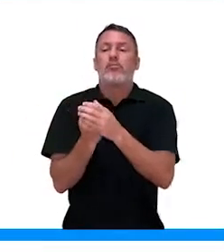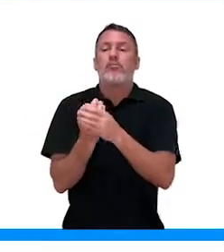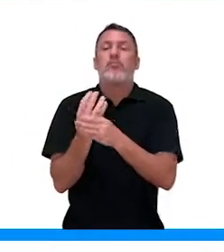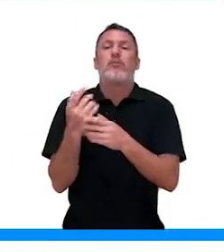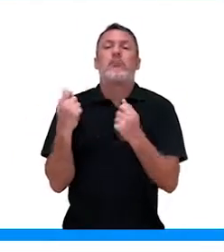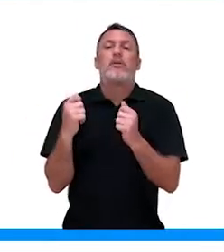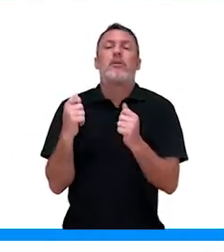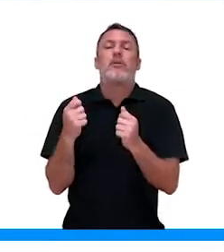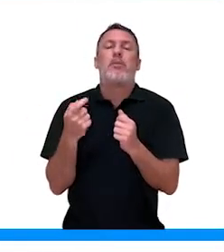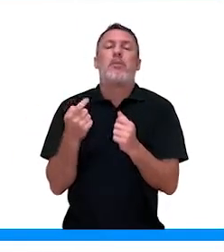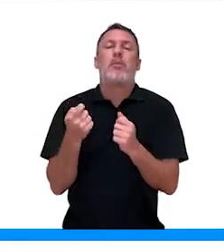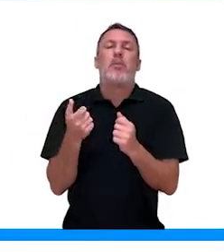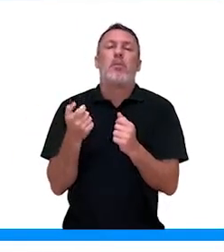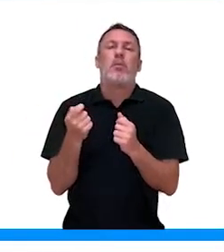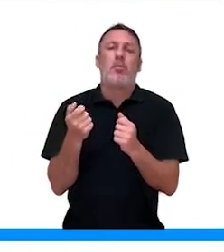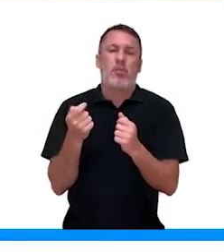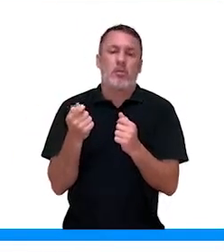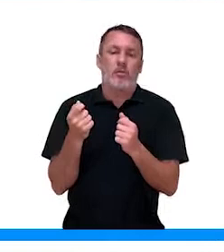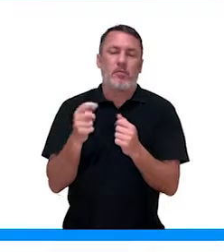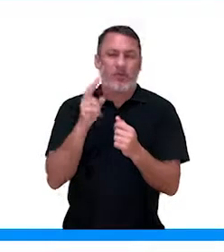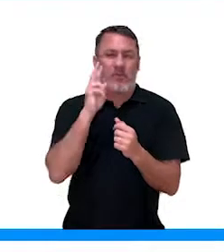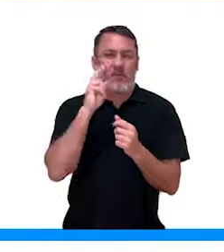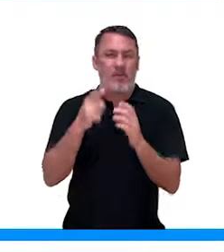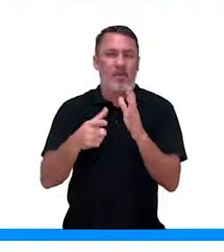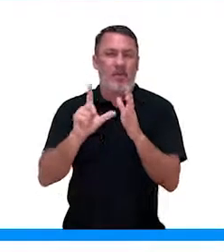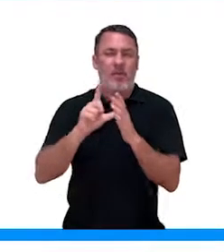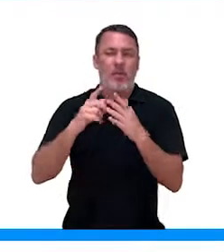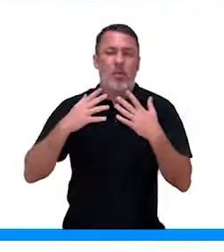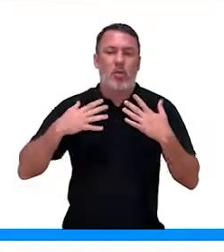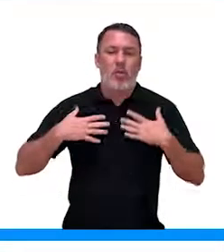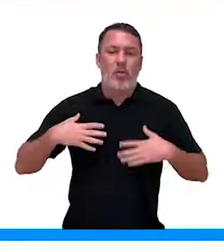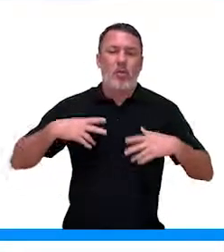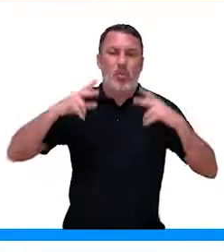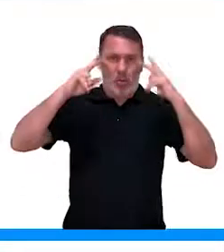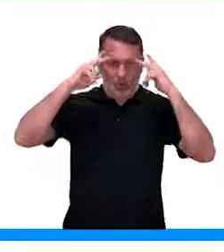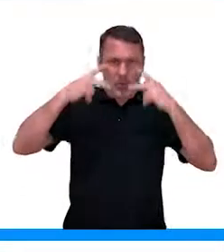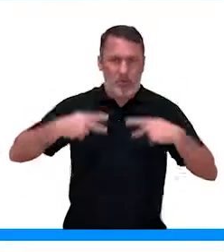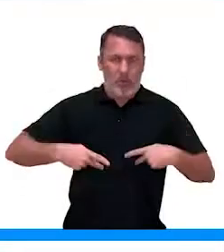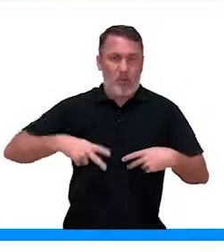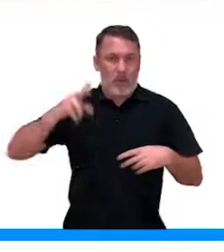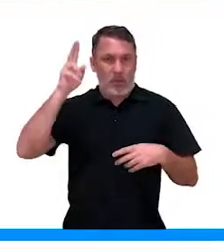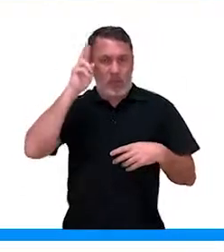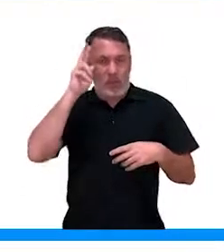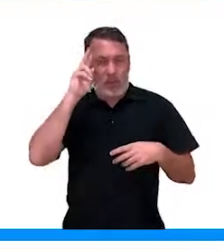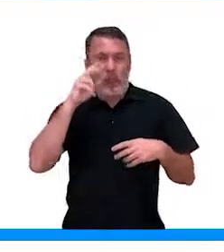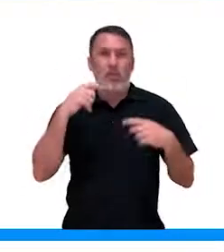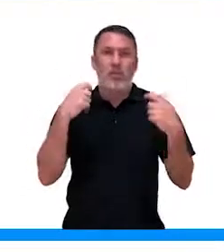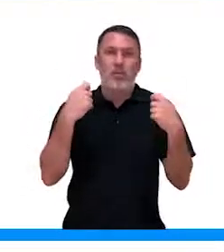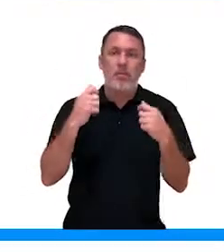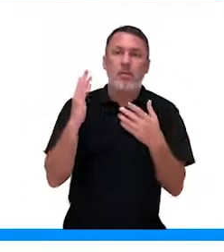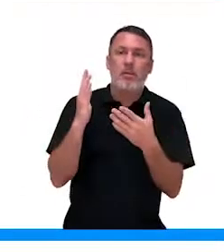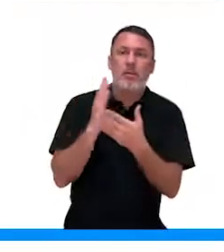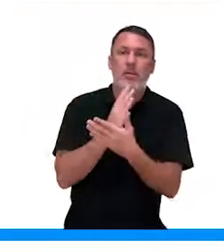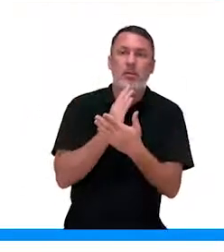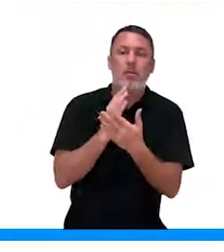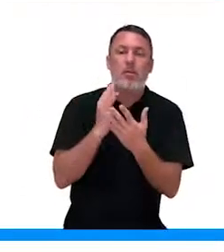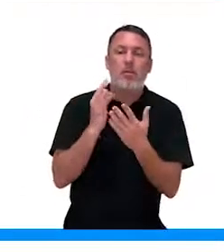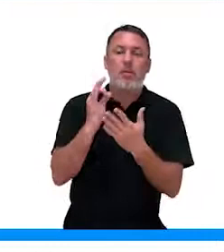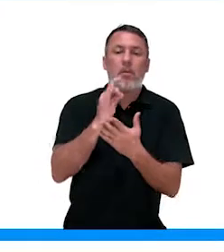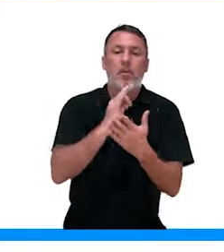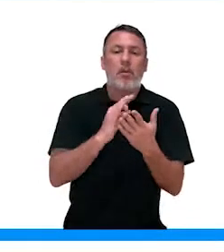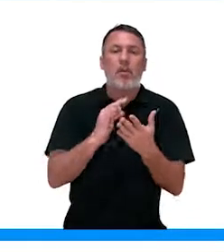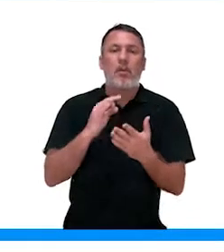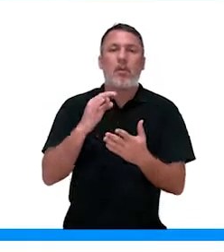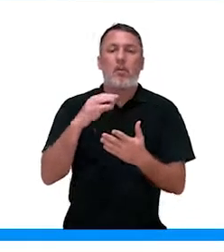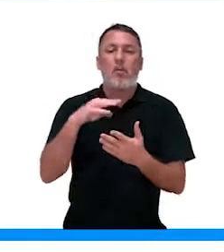quantidade menor, em quantidades pequenas. A gente viu isso para o corpo humano também. Nós precisamos de algumas moléculas em